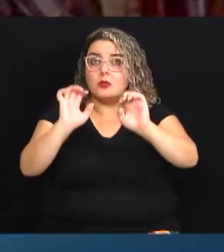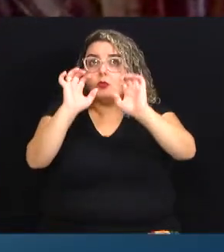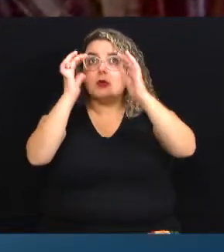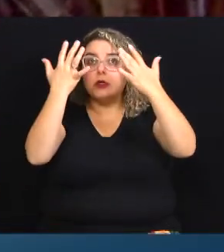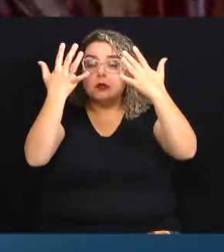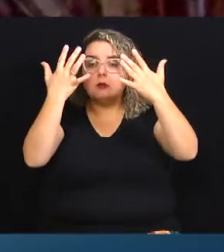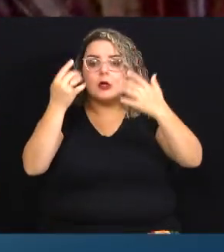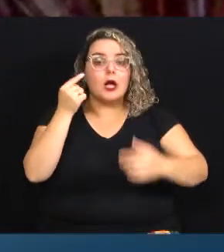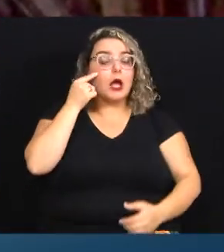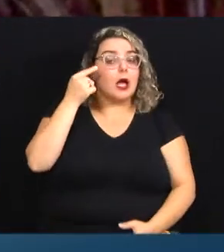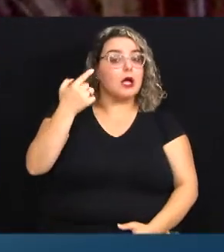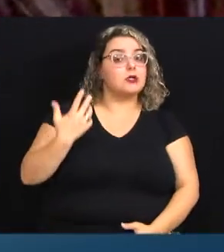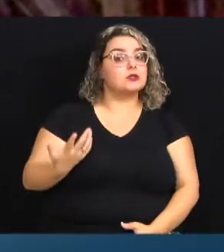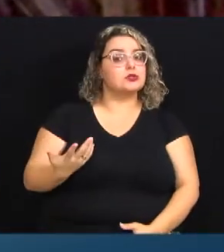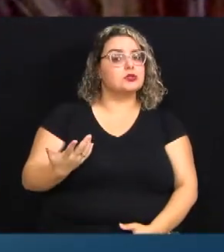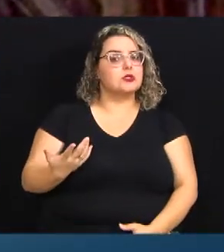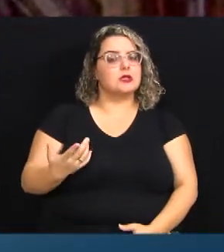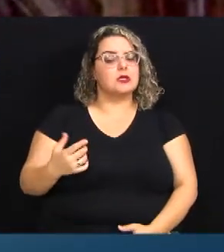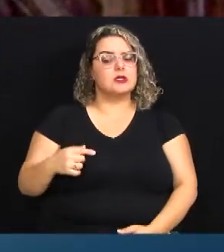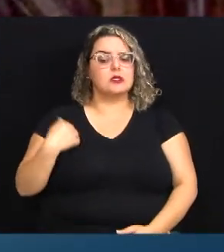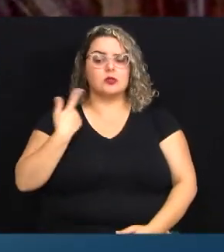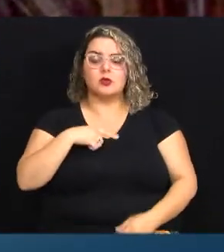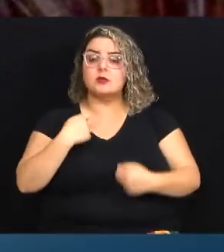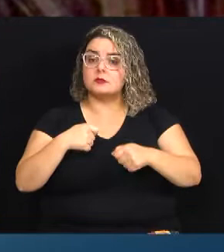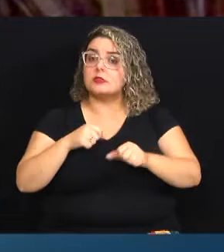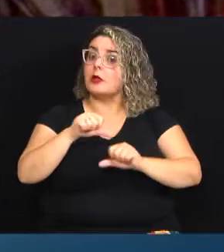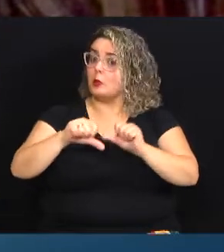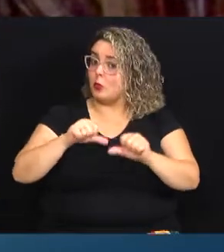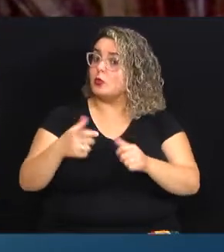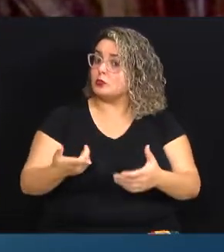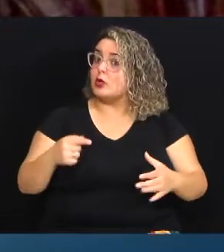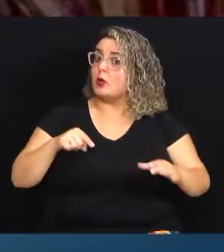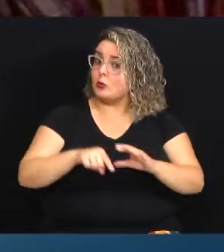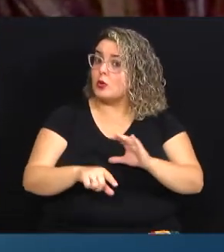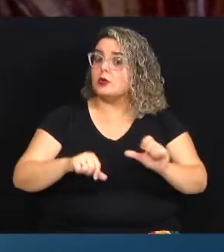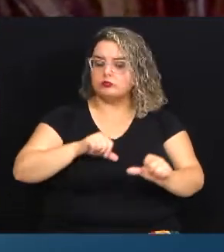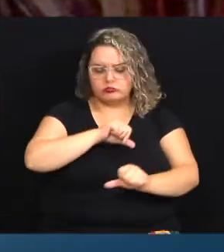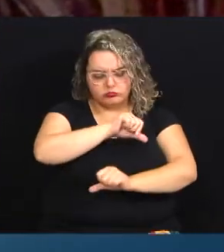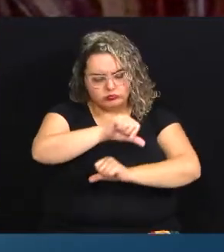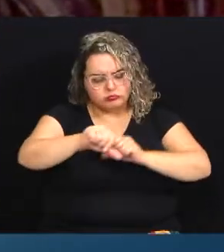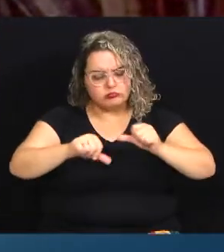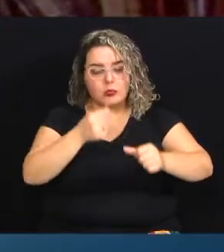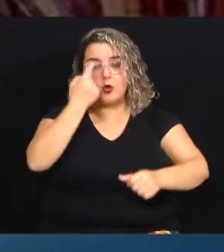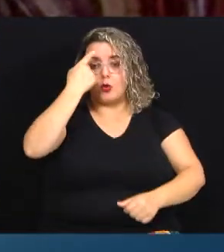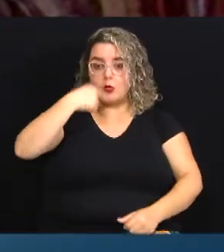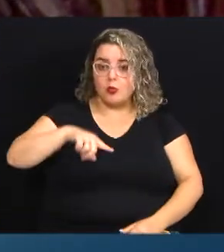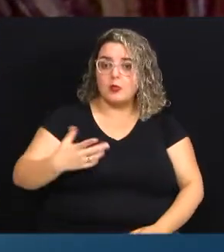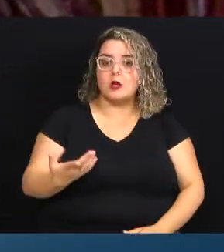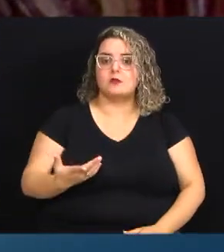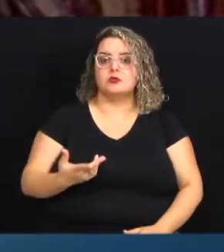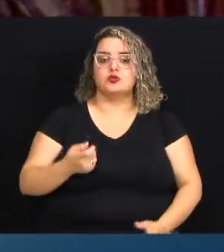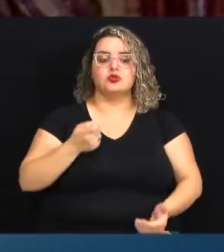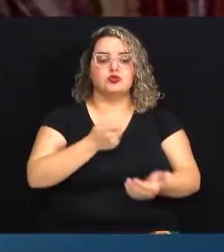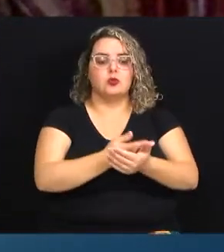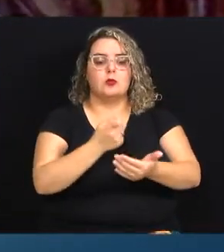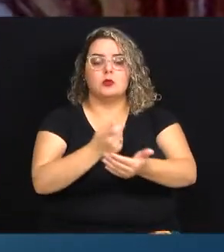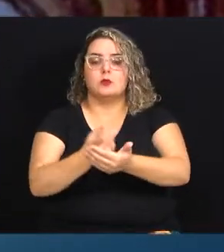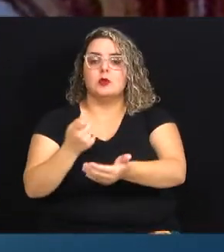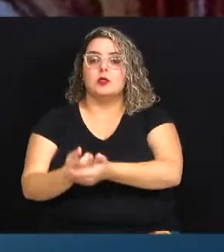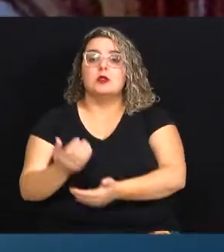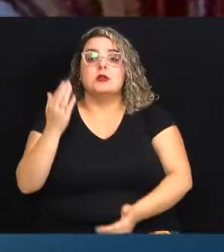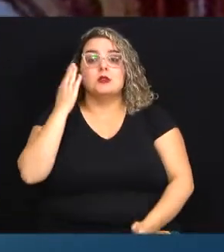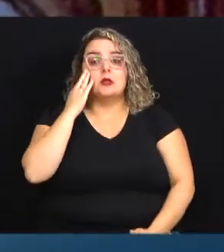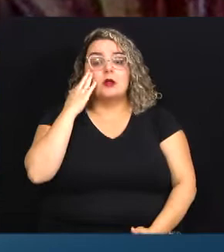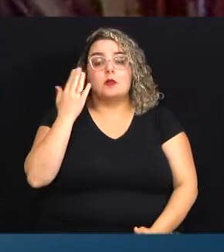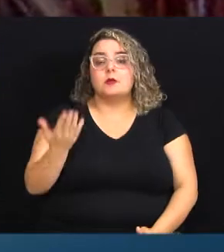A ideia é de que nós temos que mudar de forma muito profunda o nosso perfil de consumo. A gente já sabe que